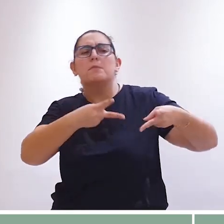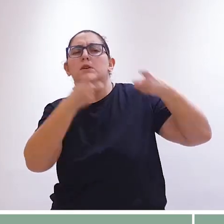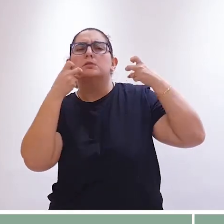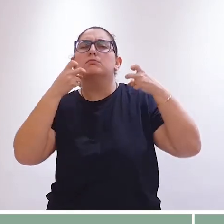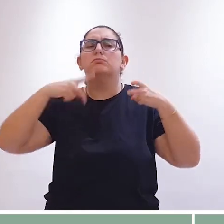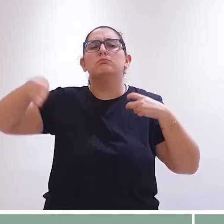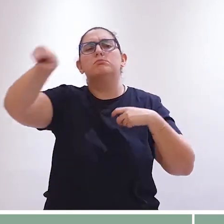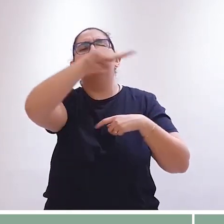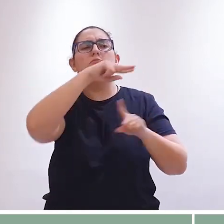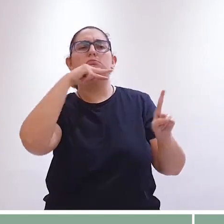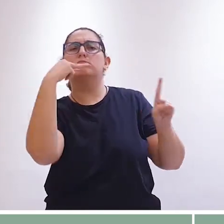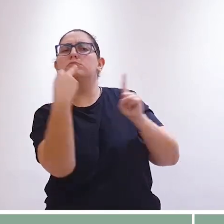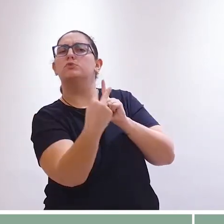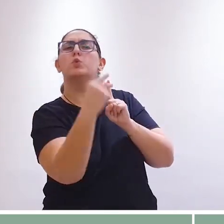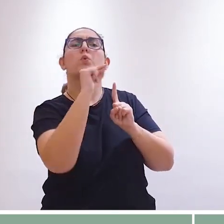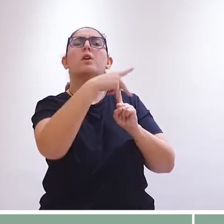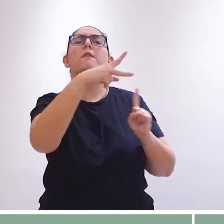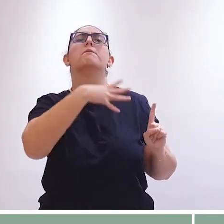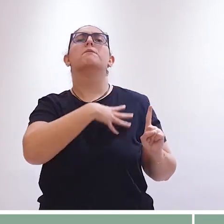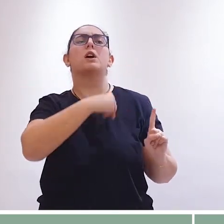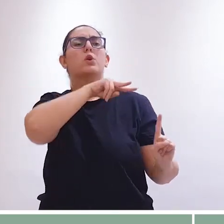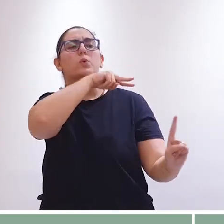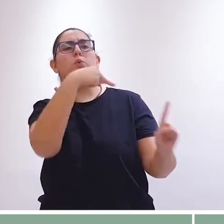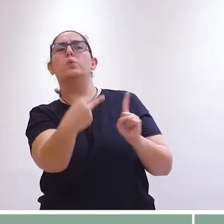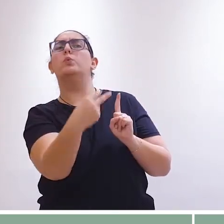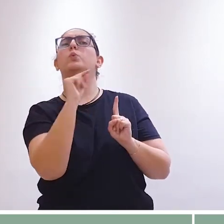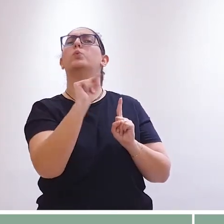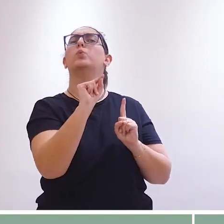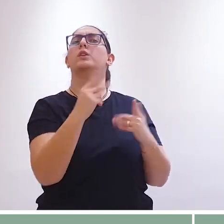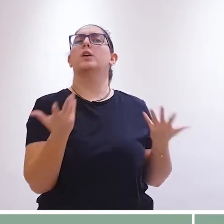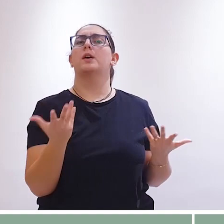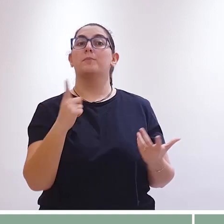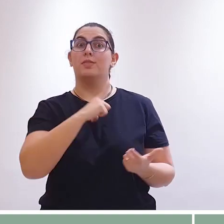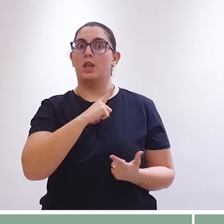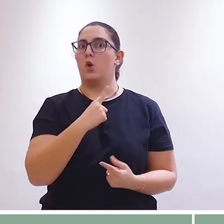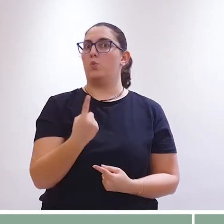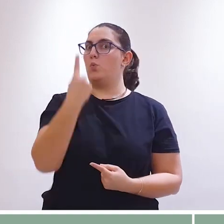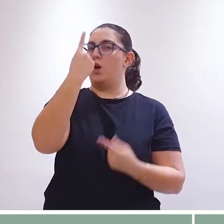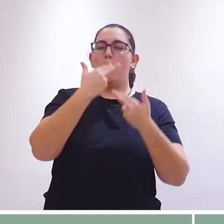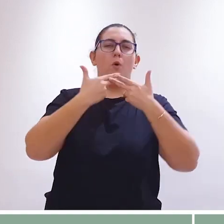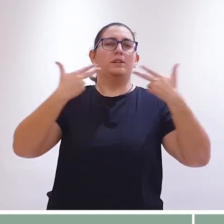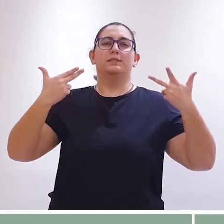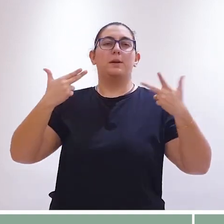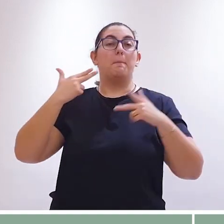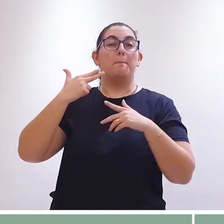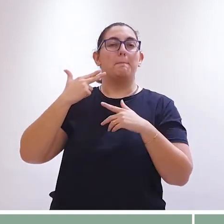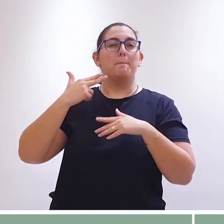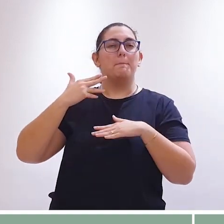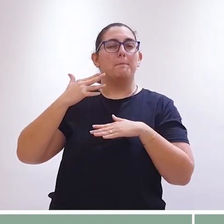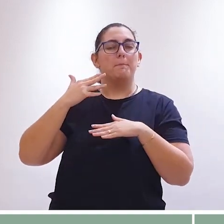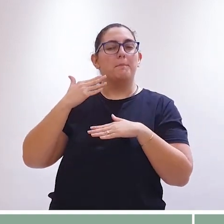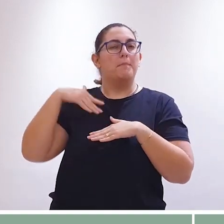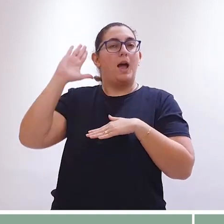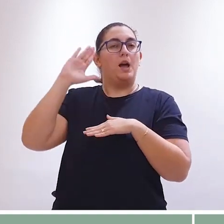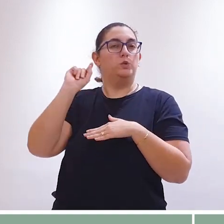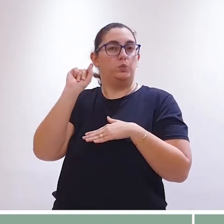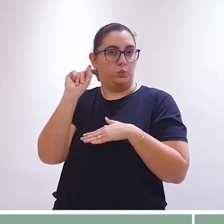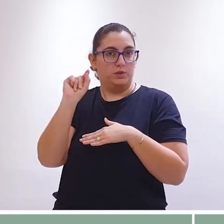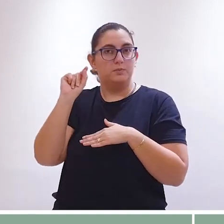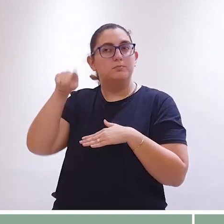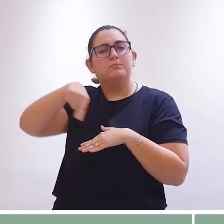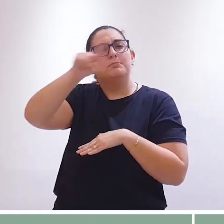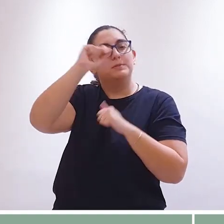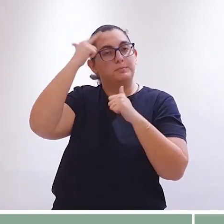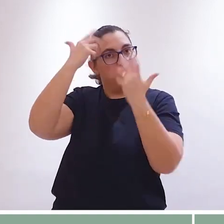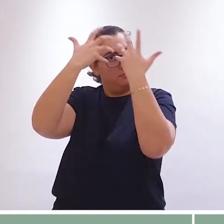expectativas que você tem para os seus filhos? Você já pensou nisso? Há uma dimensão a mais. Quem reflete